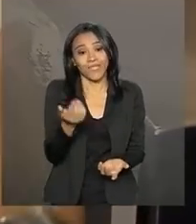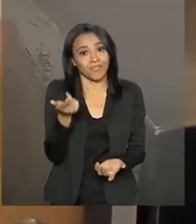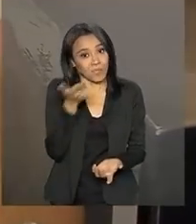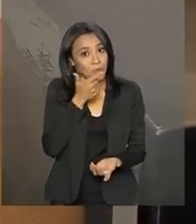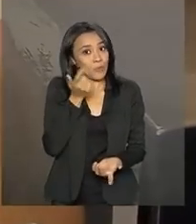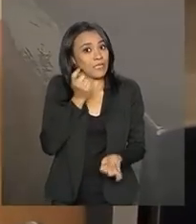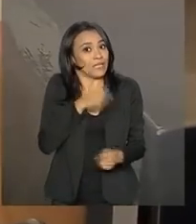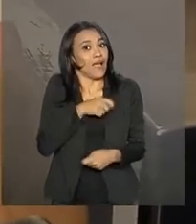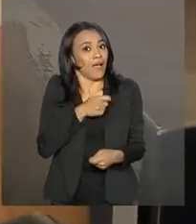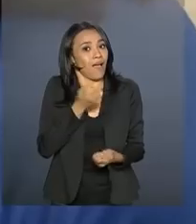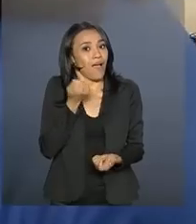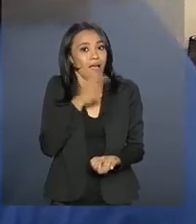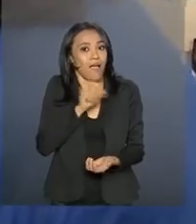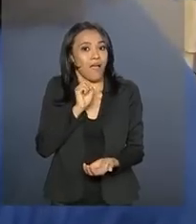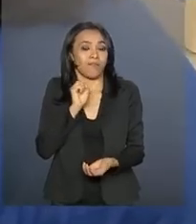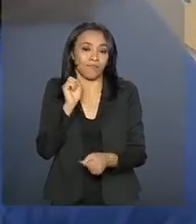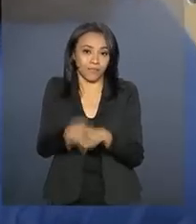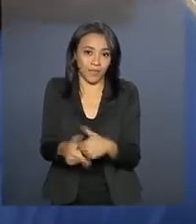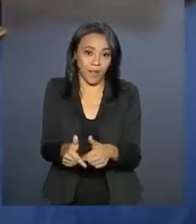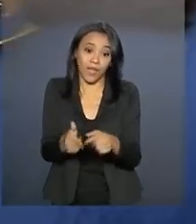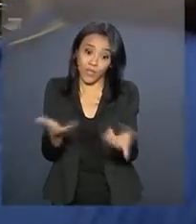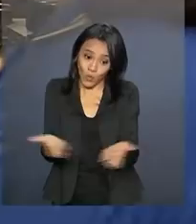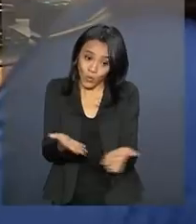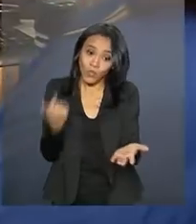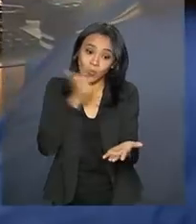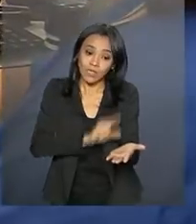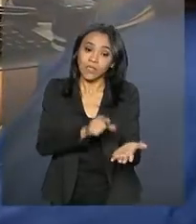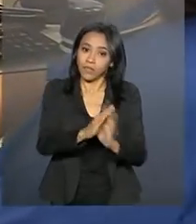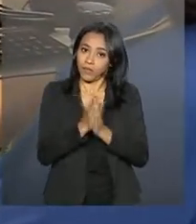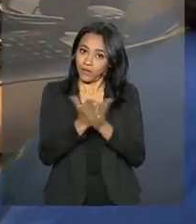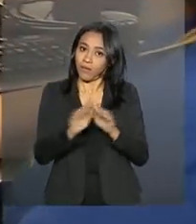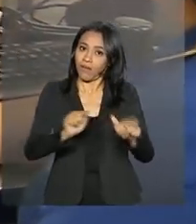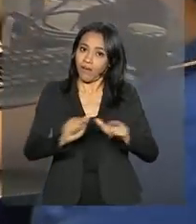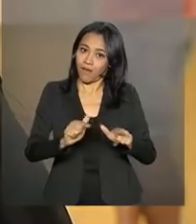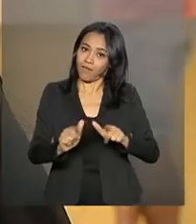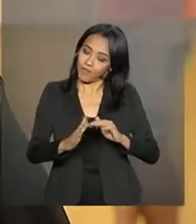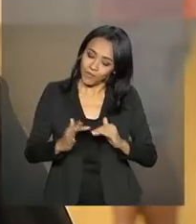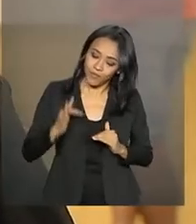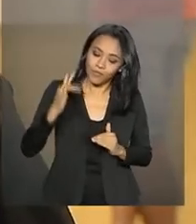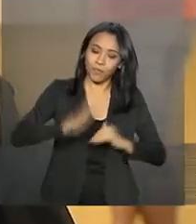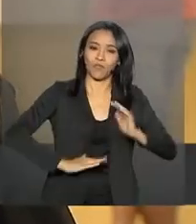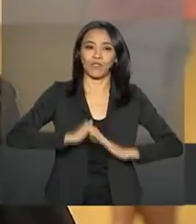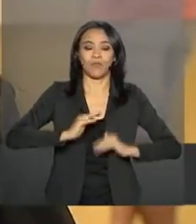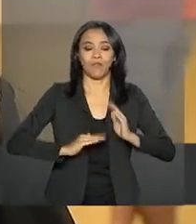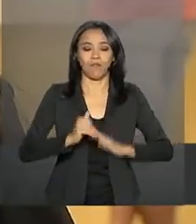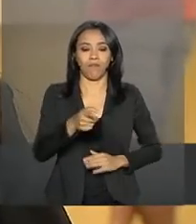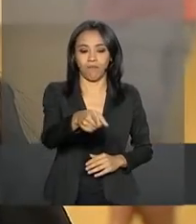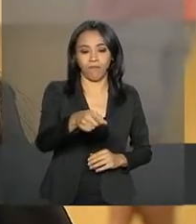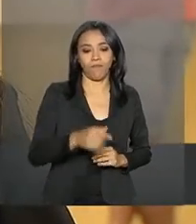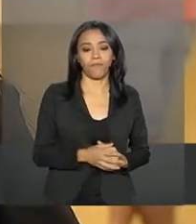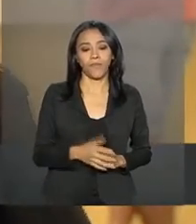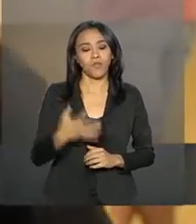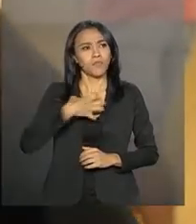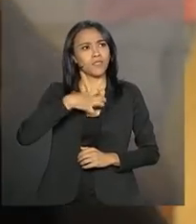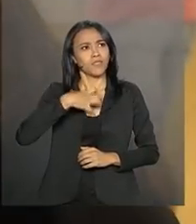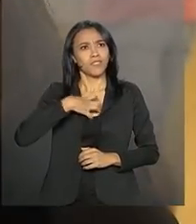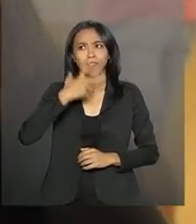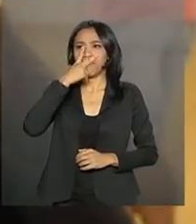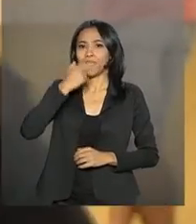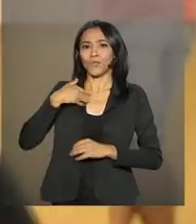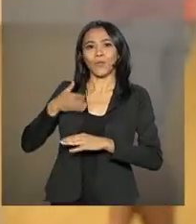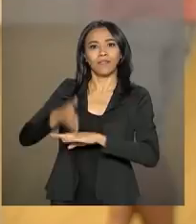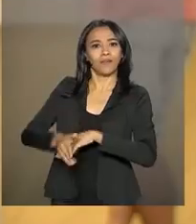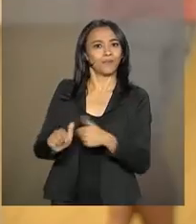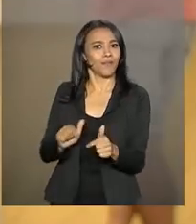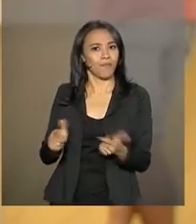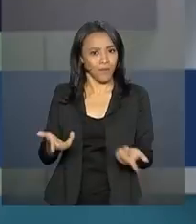trabalhar e, hoje, conseguiu o seu passaporte rumo a uma profissão. Eu me senti entrando no mercado de trabalho, né?